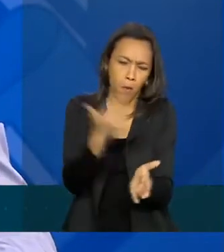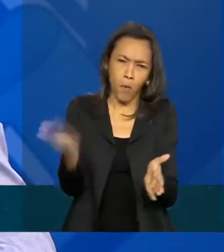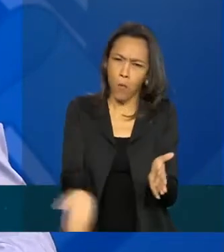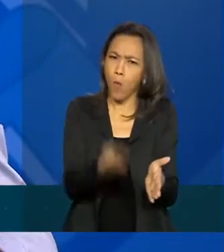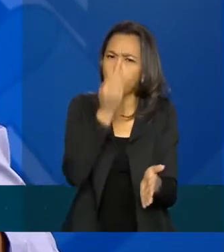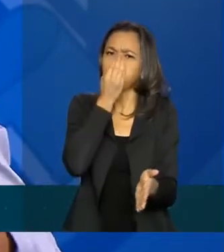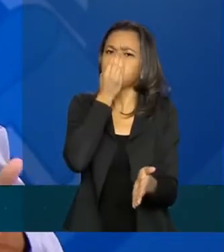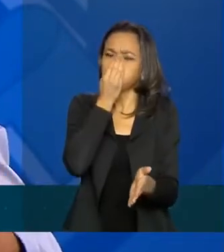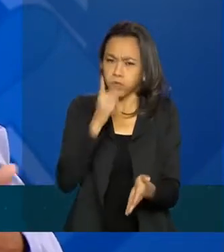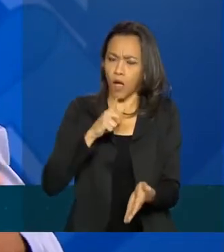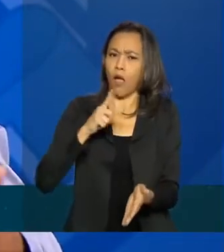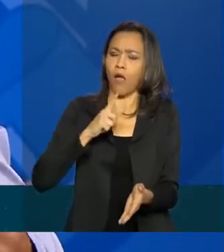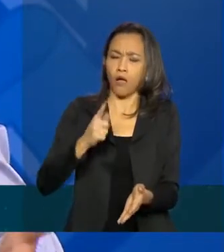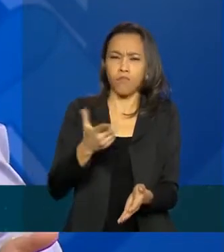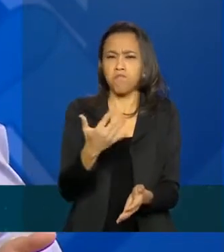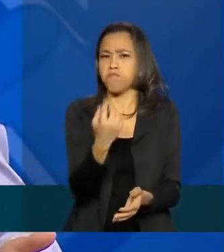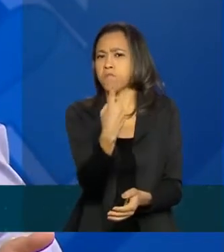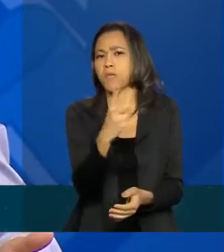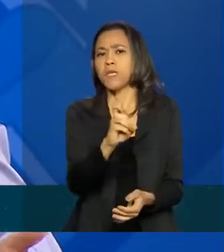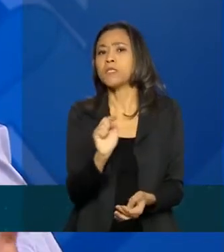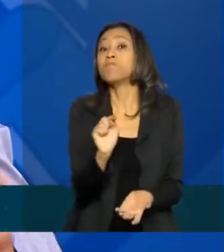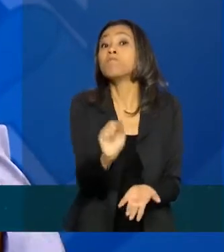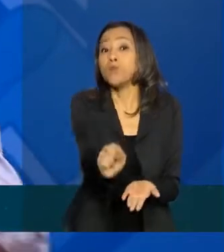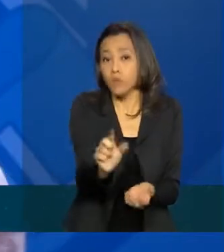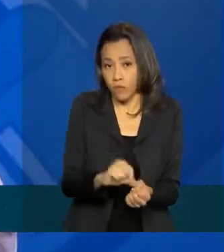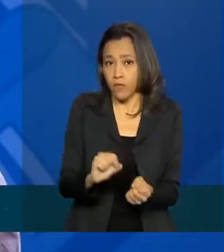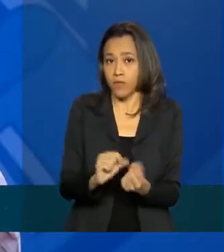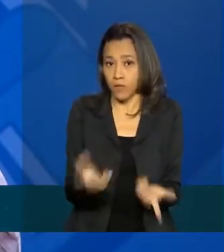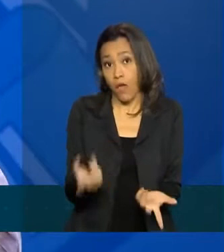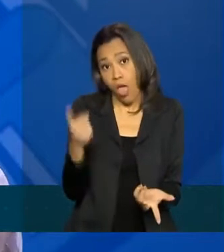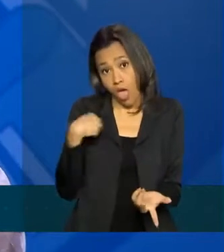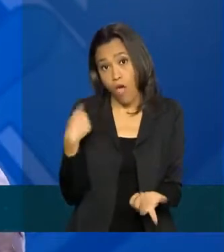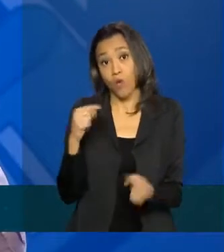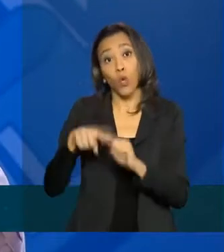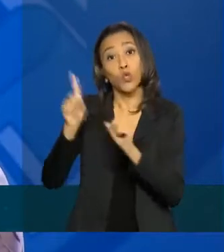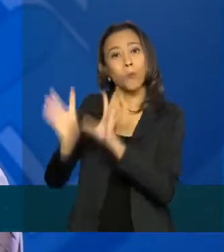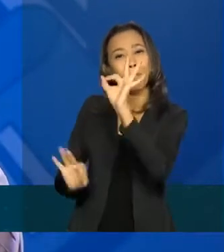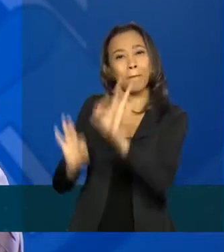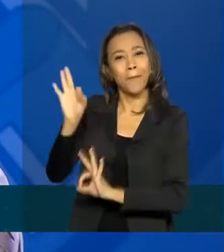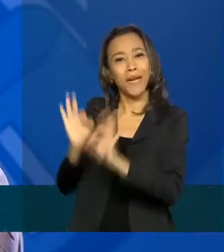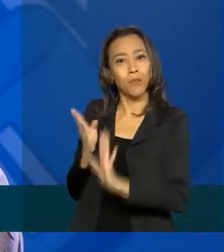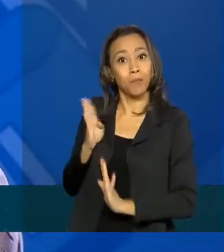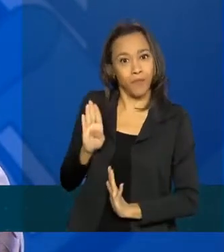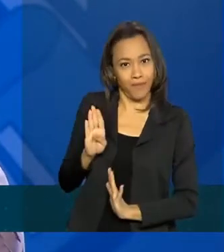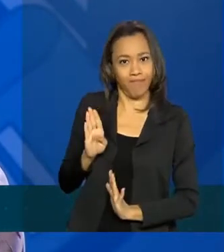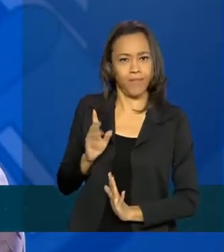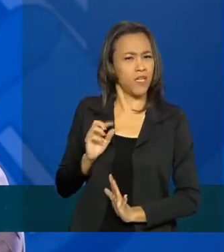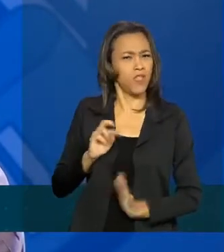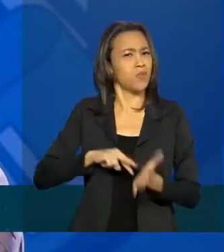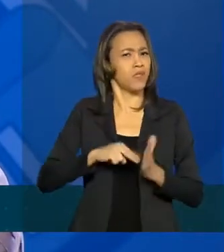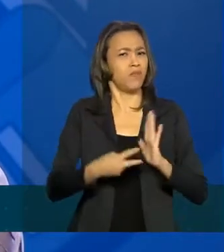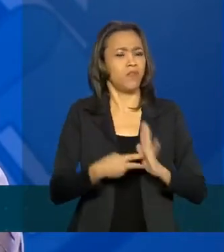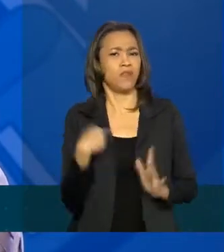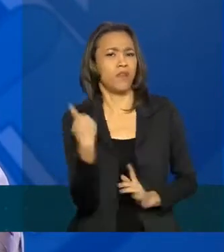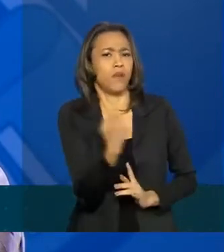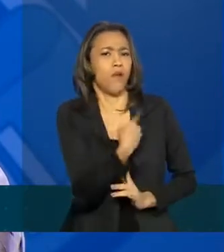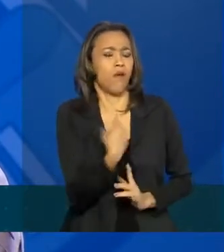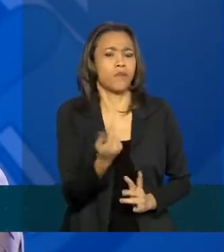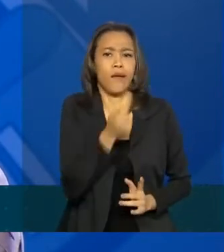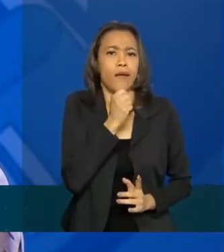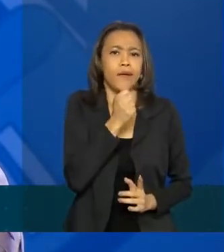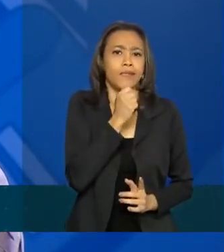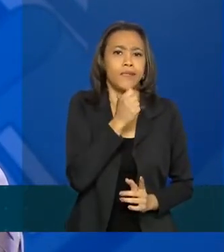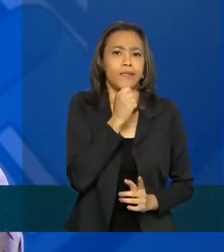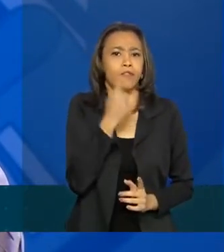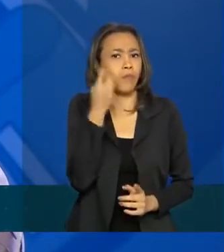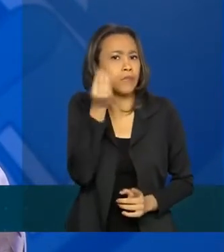respiradores que eu falei inicialmente, em torno de 15 mil respiradores. Esse é o nosso plano B. Não significa que nós ainda não